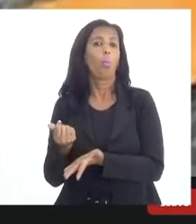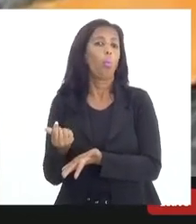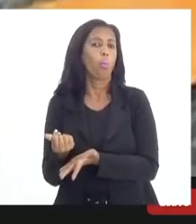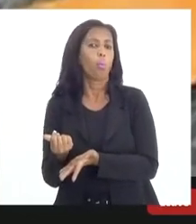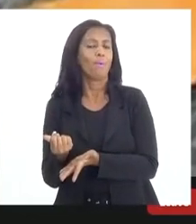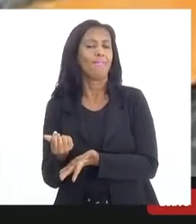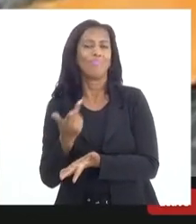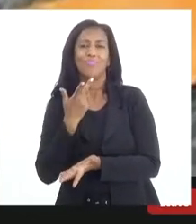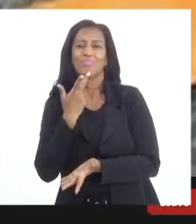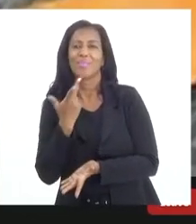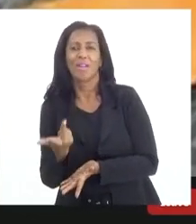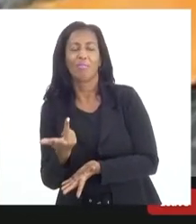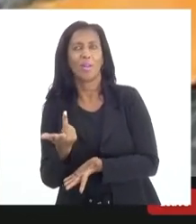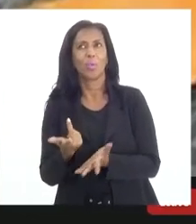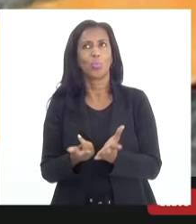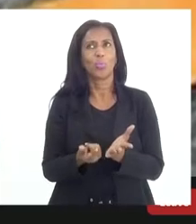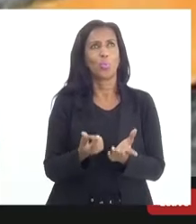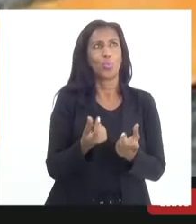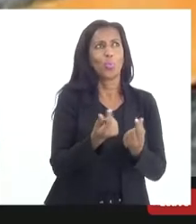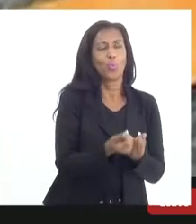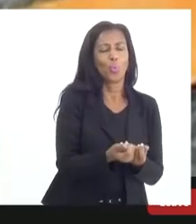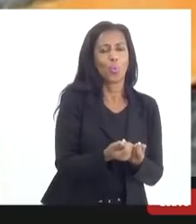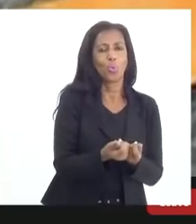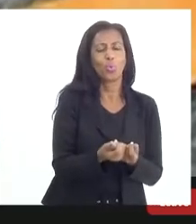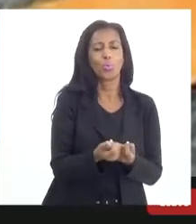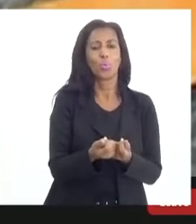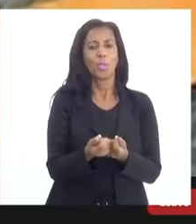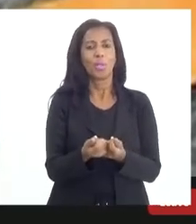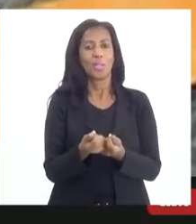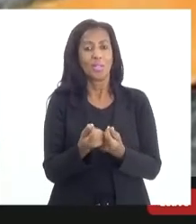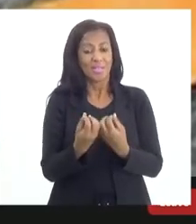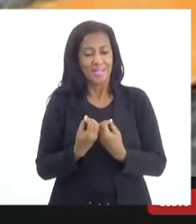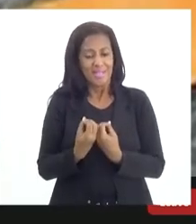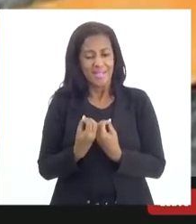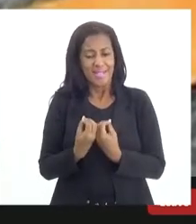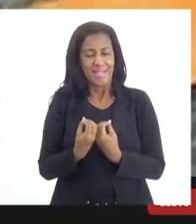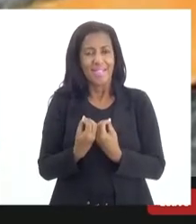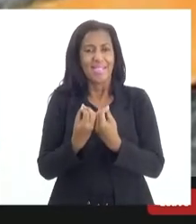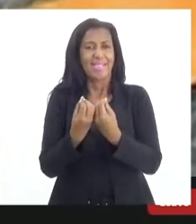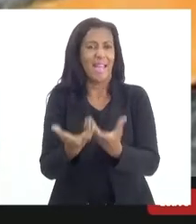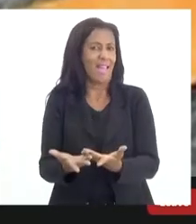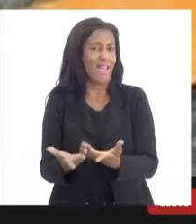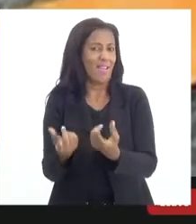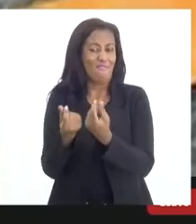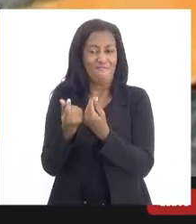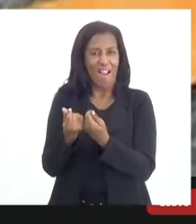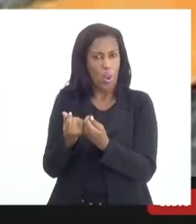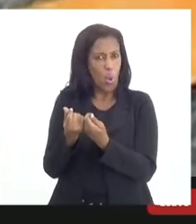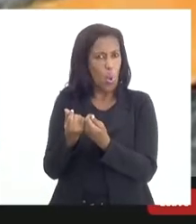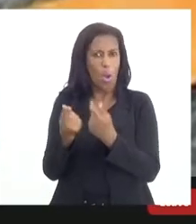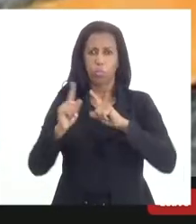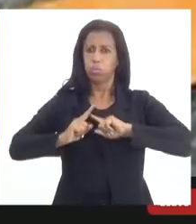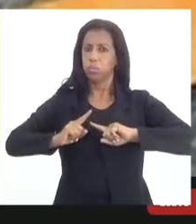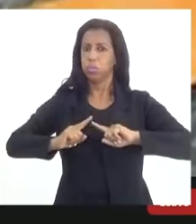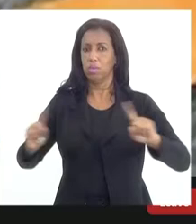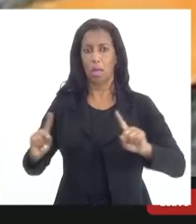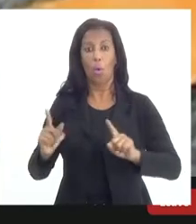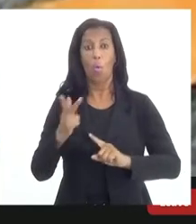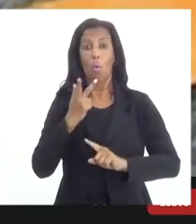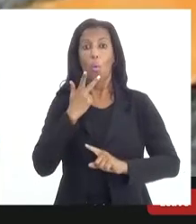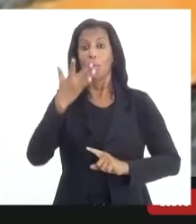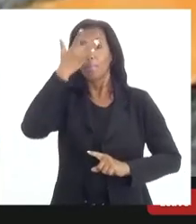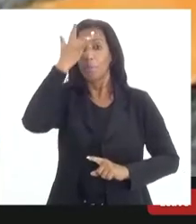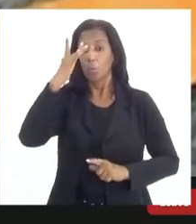gente não está falando do custo de se tornar um doador, mas no momento que a pessoa se